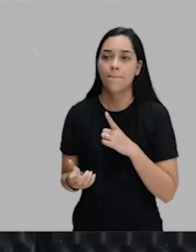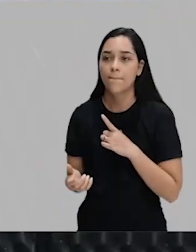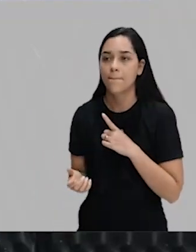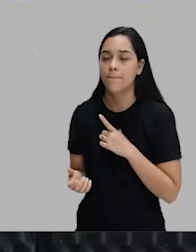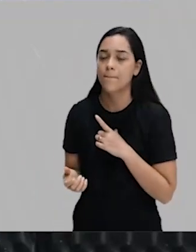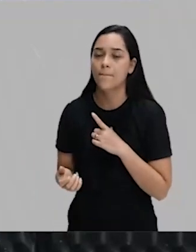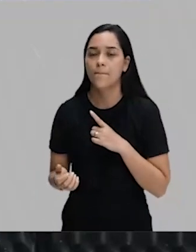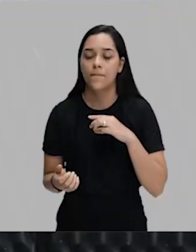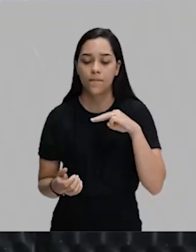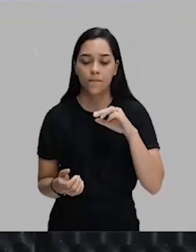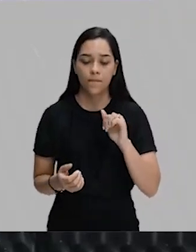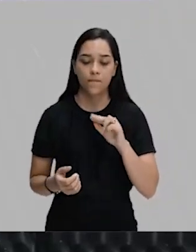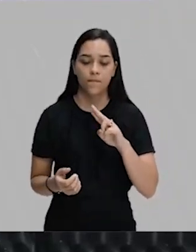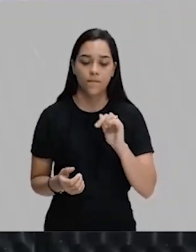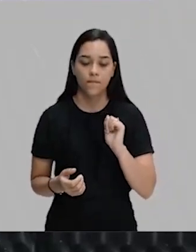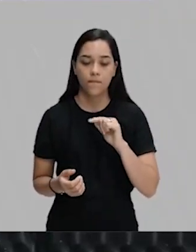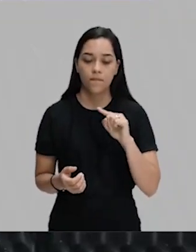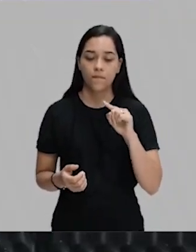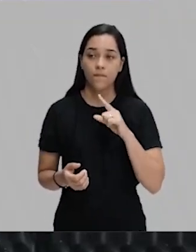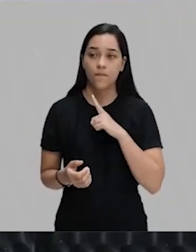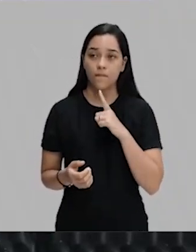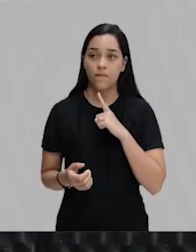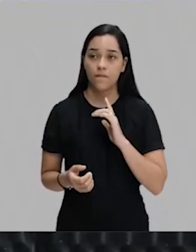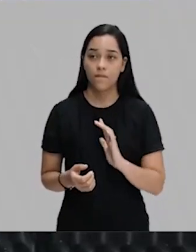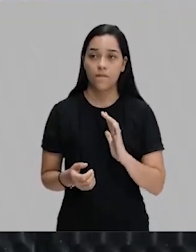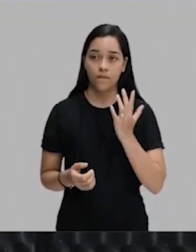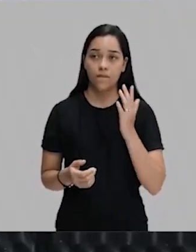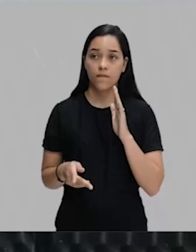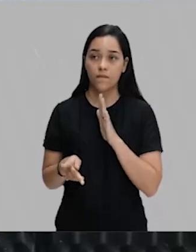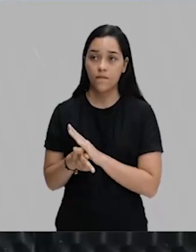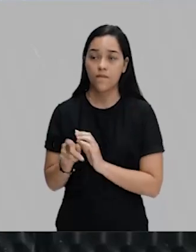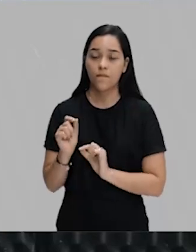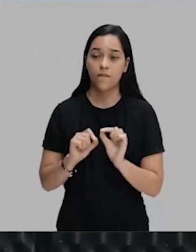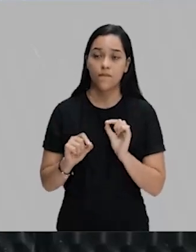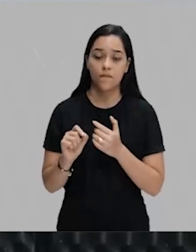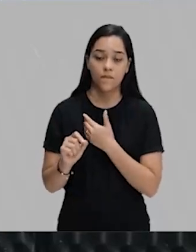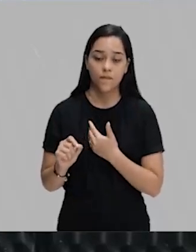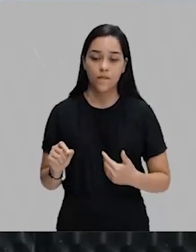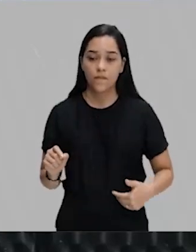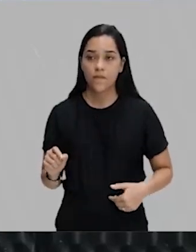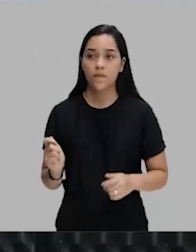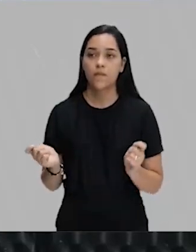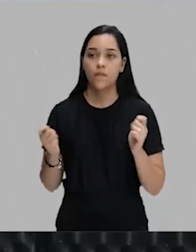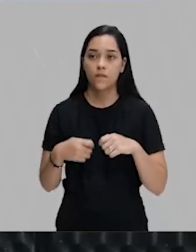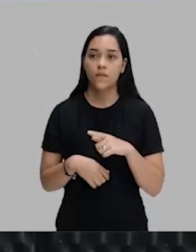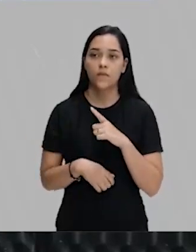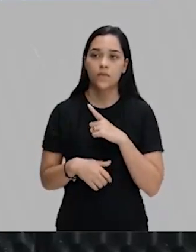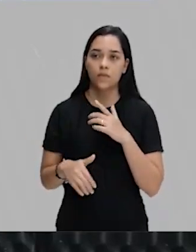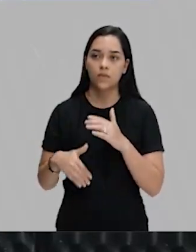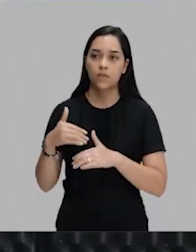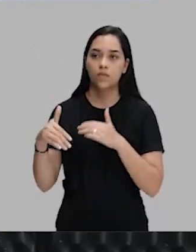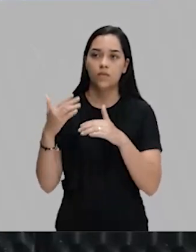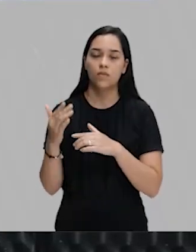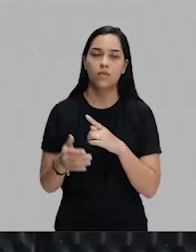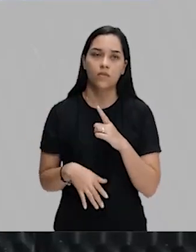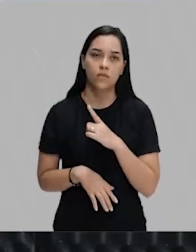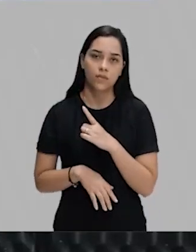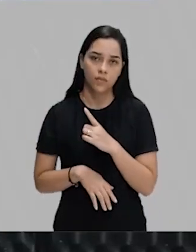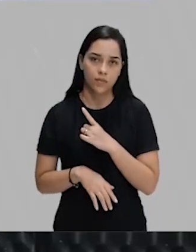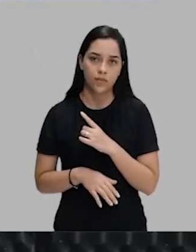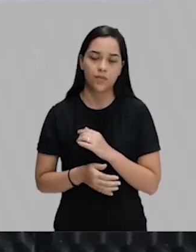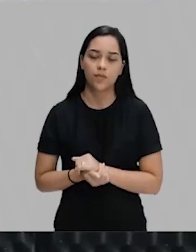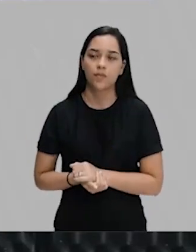Mauá. Então, isso é um sinal de que o Estado está atravessando o processo de modernização.